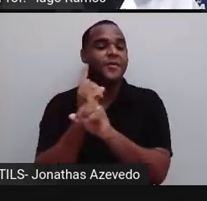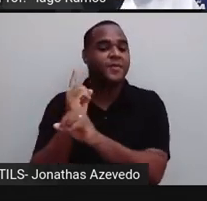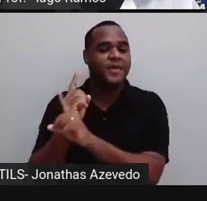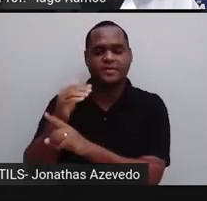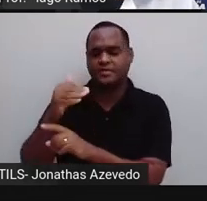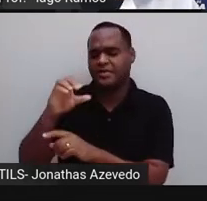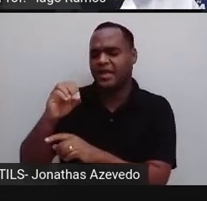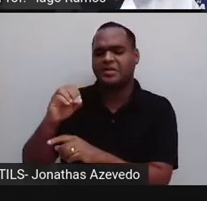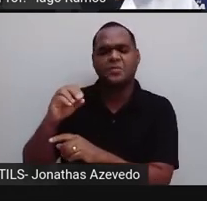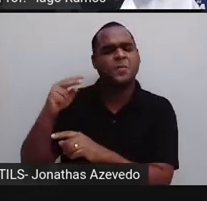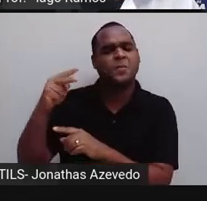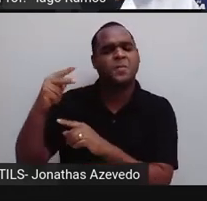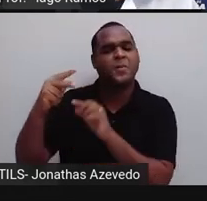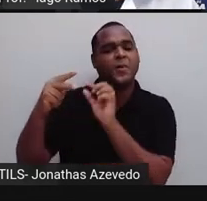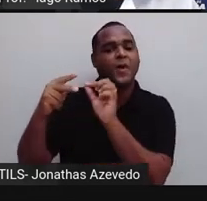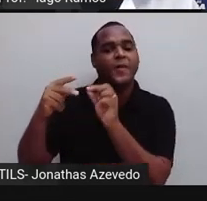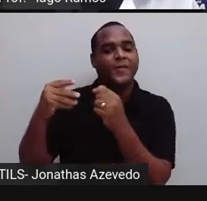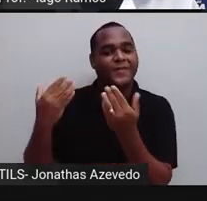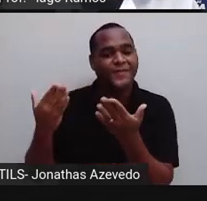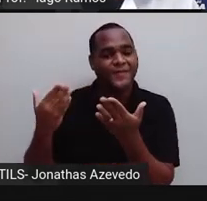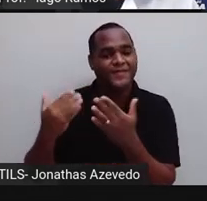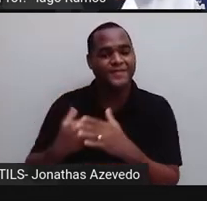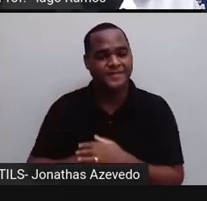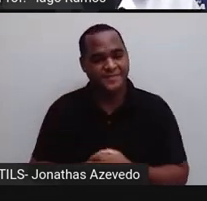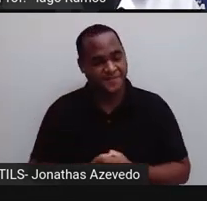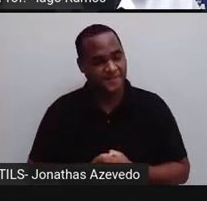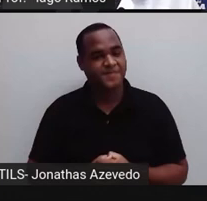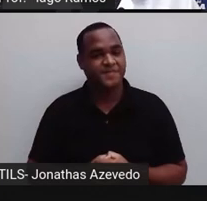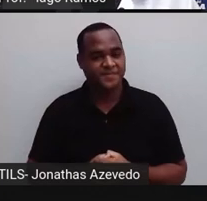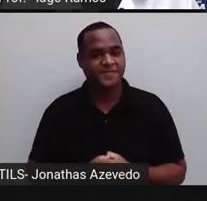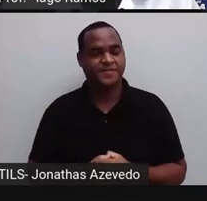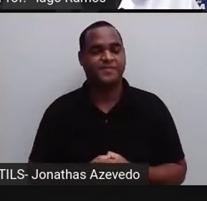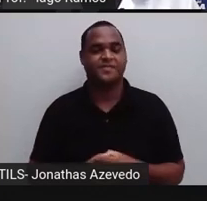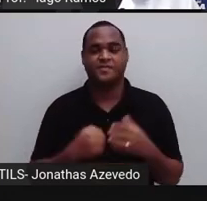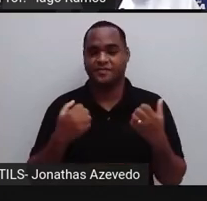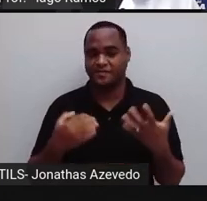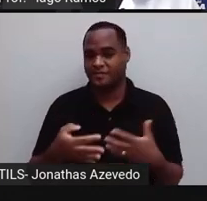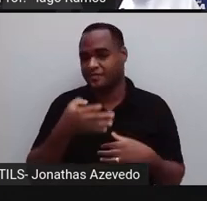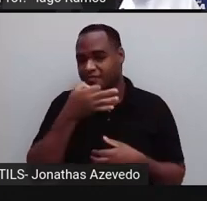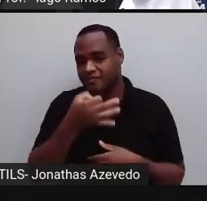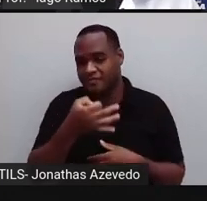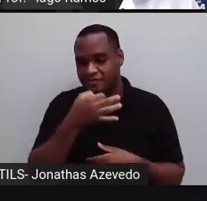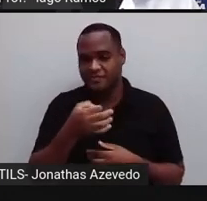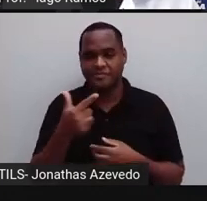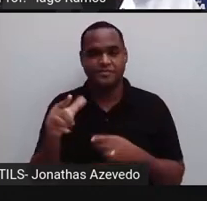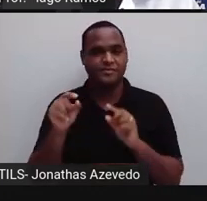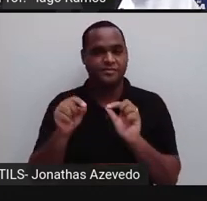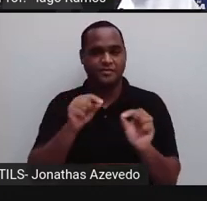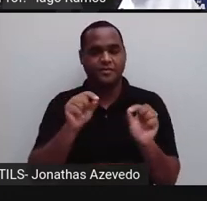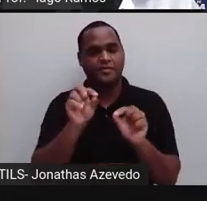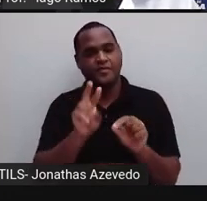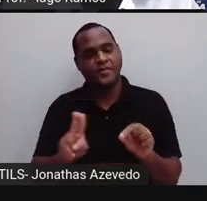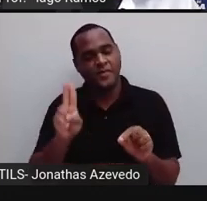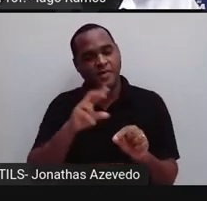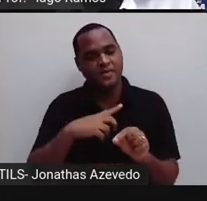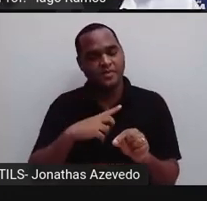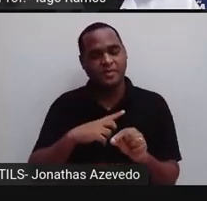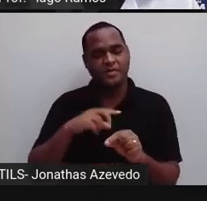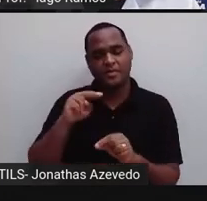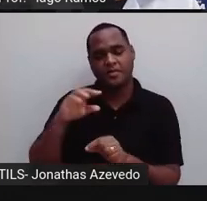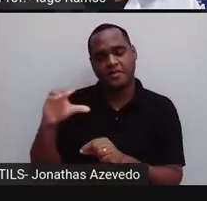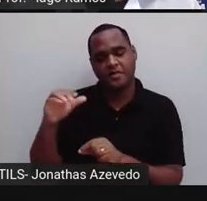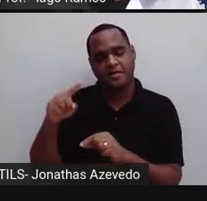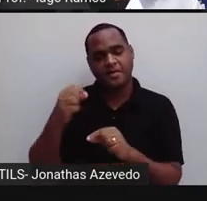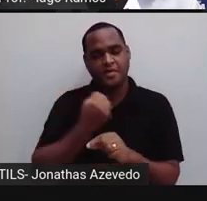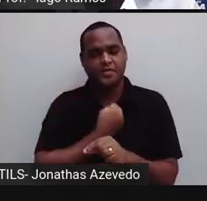expoente dessa potência do 10. E aqui, uma dica é, quando a gente estiver usando notação científica para números